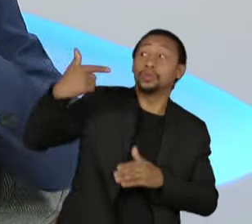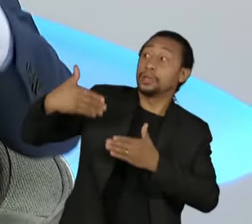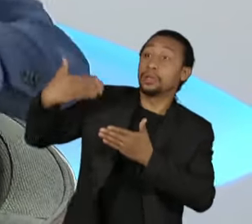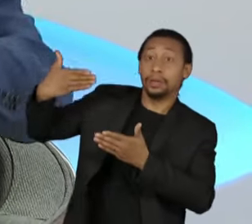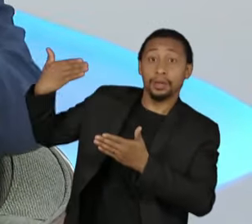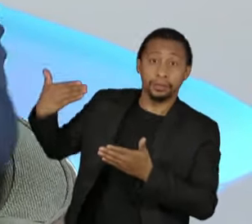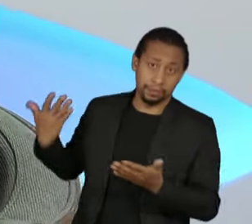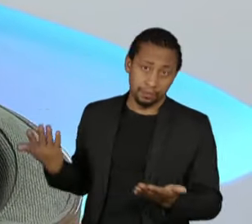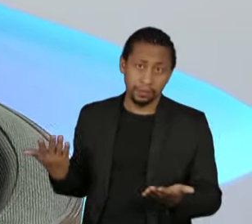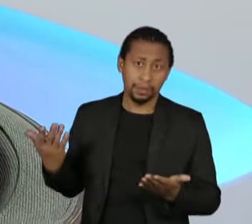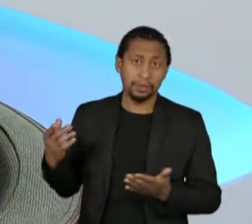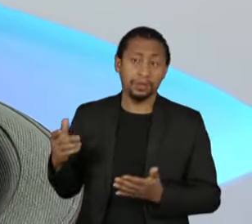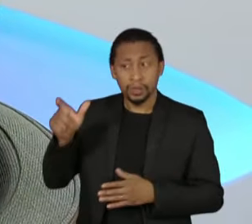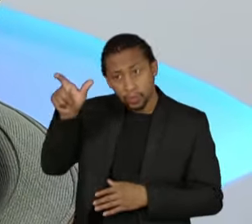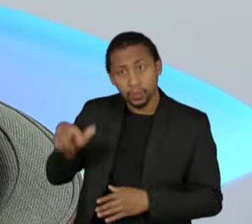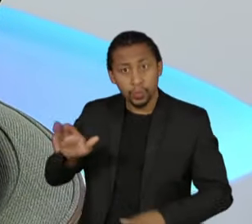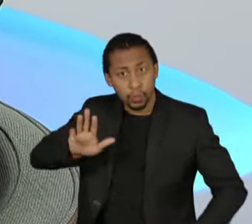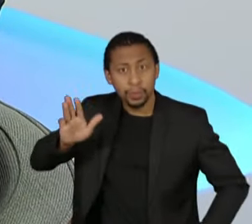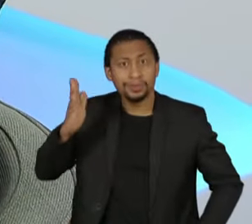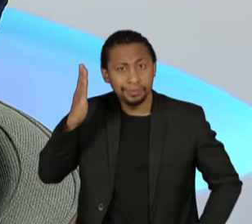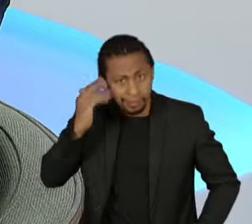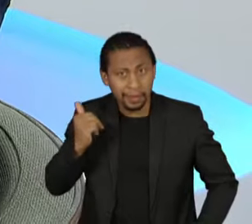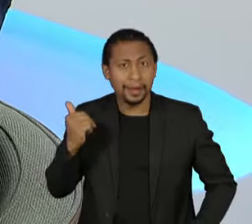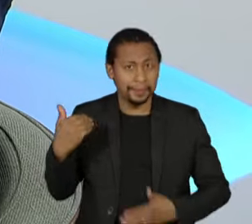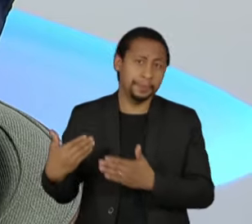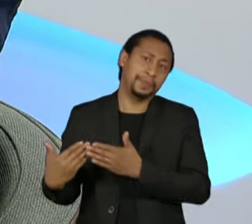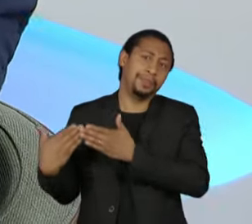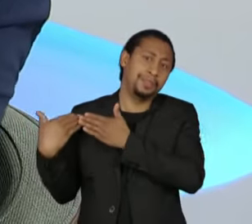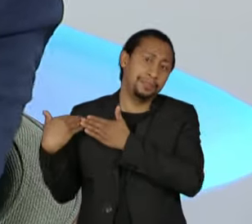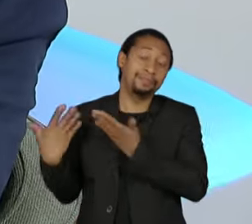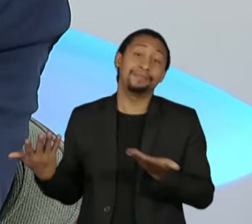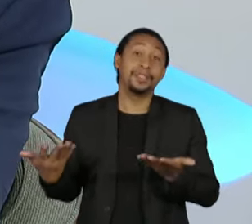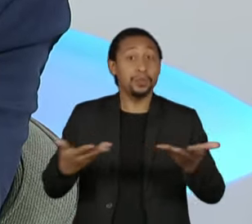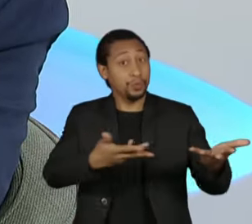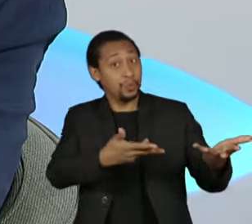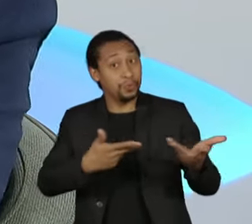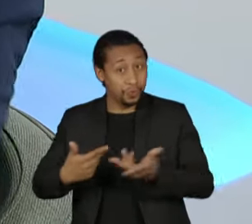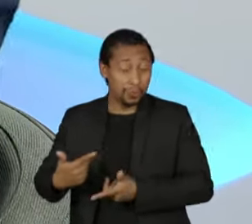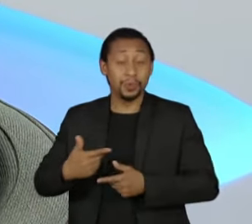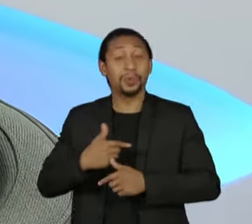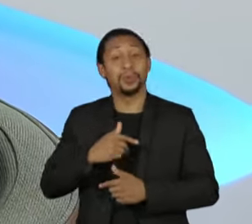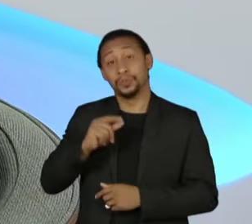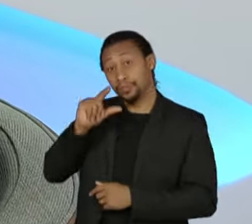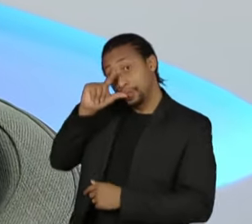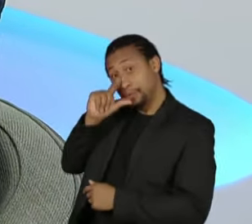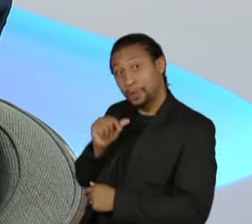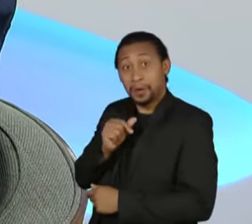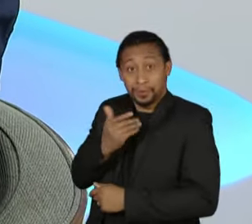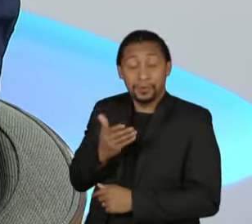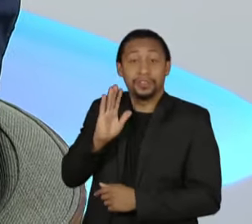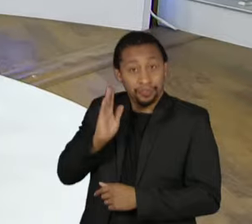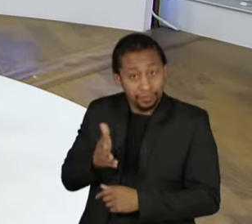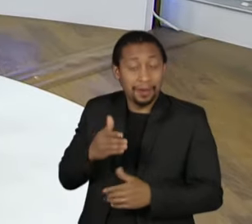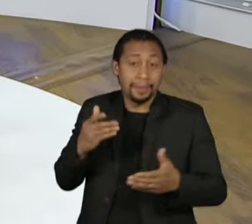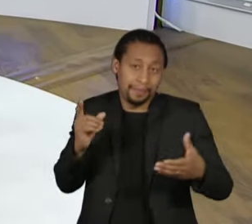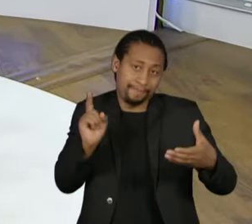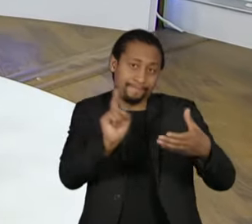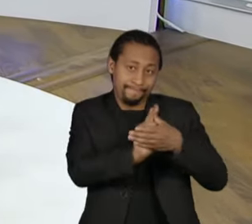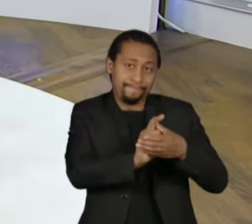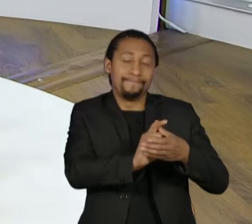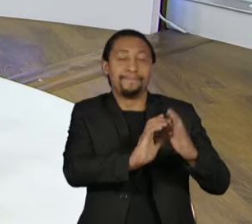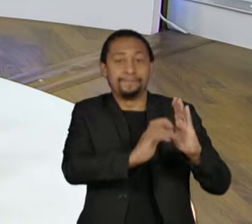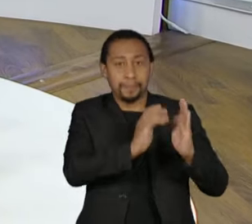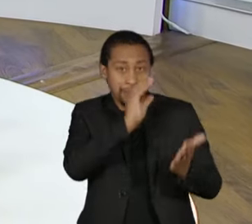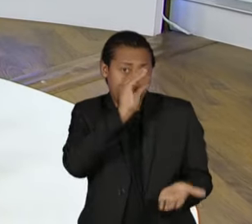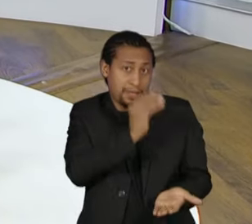responsabilidade. Já na campanha, quando ele convida Geraldo Alckmin, que era do PSDB, com quem concorreu, ele já mostrava que